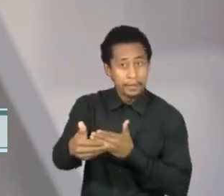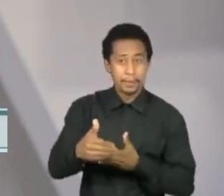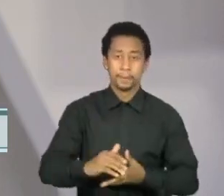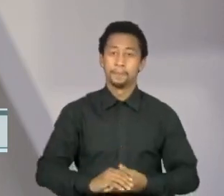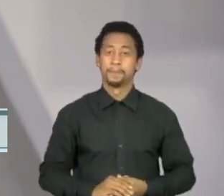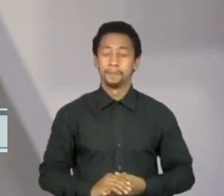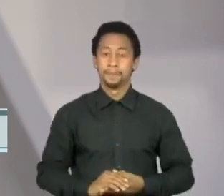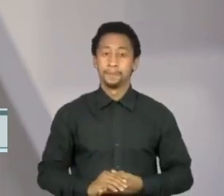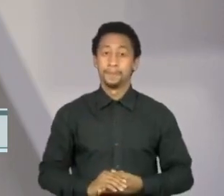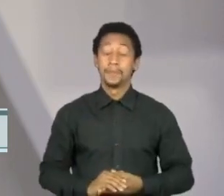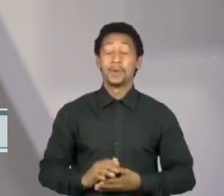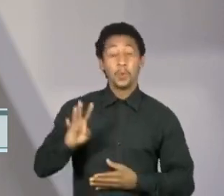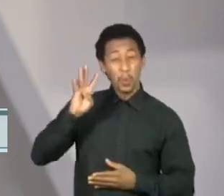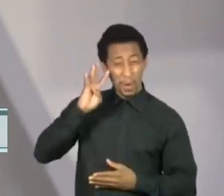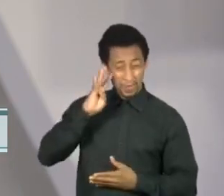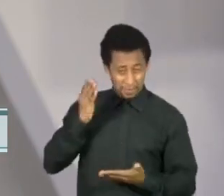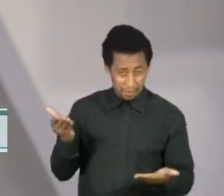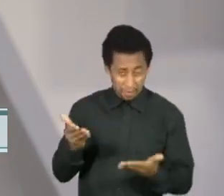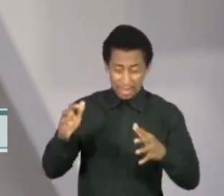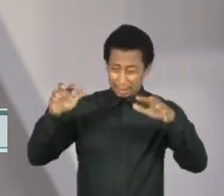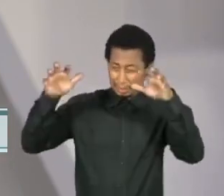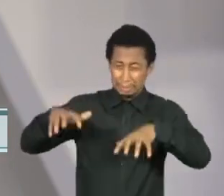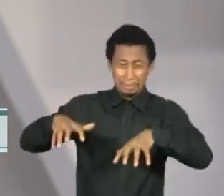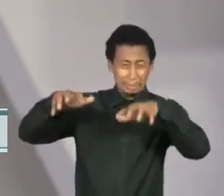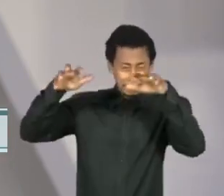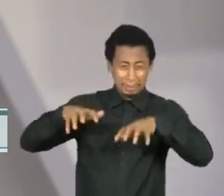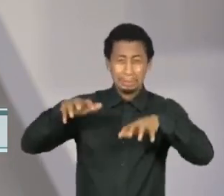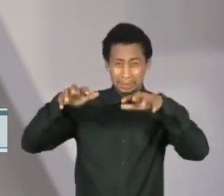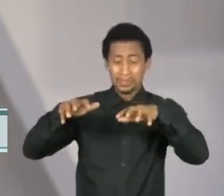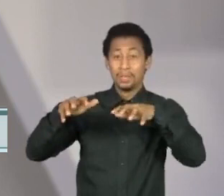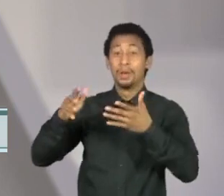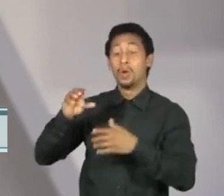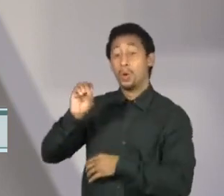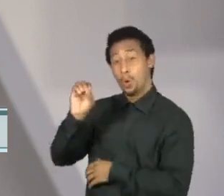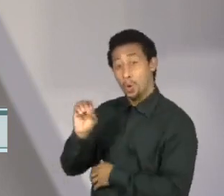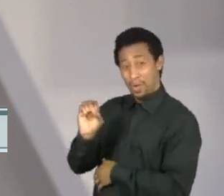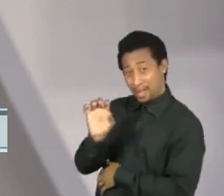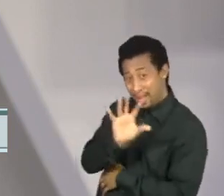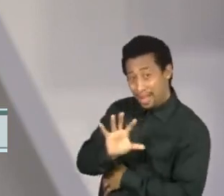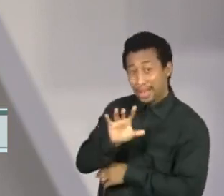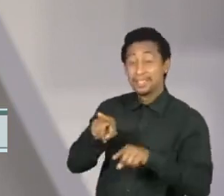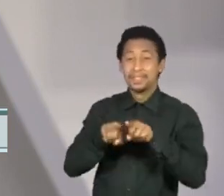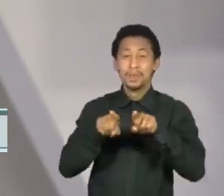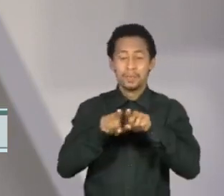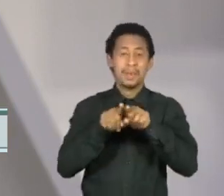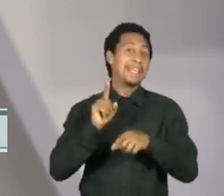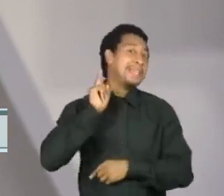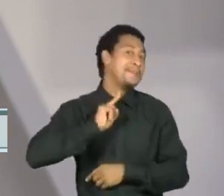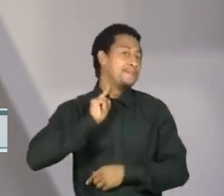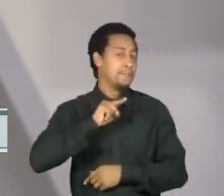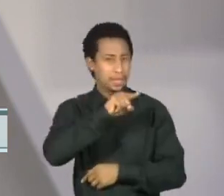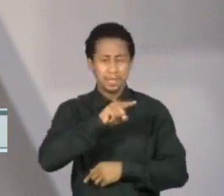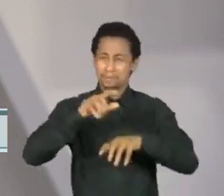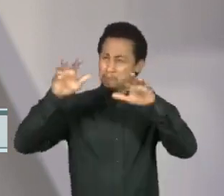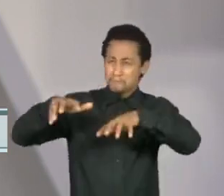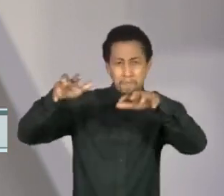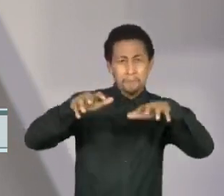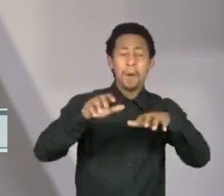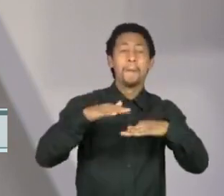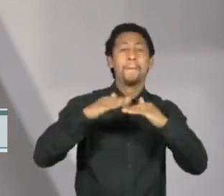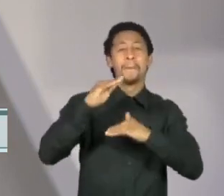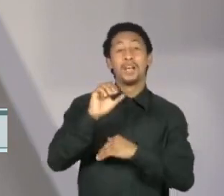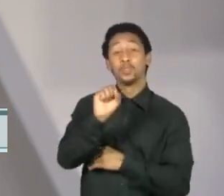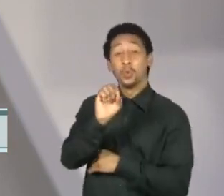Quarta-feira de chuvas intensas no oeste e sul de Minas Gerais. São mais de 28 mil desabrigados ou